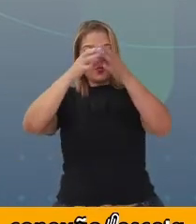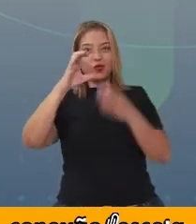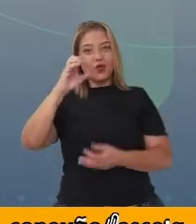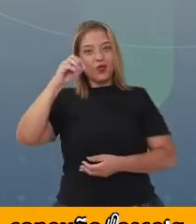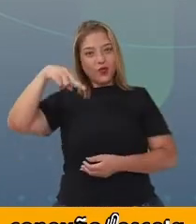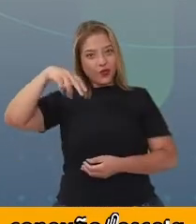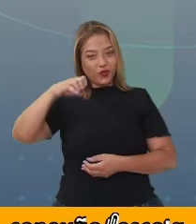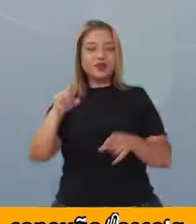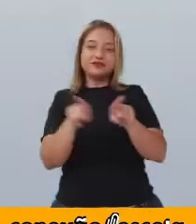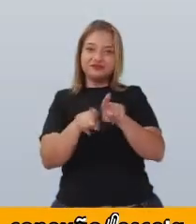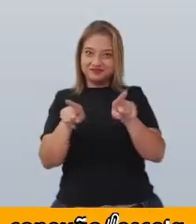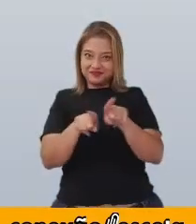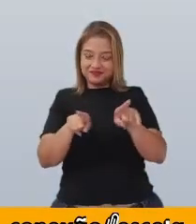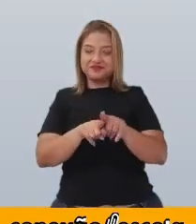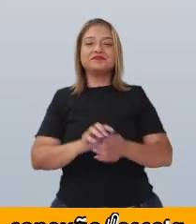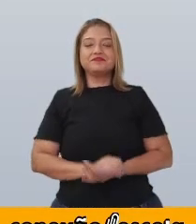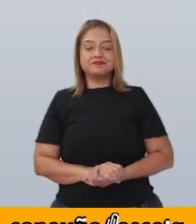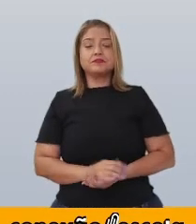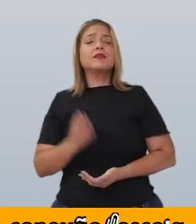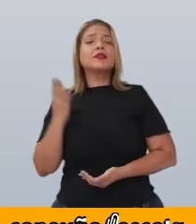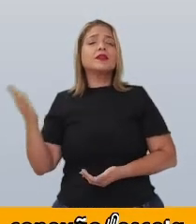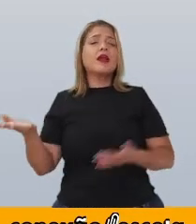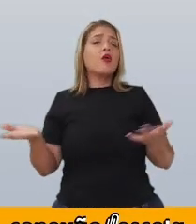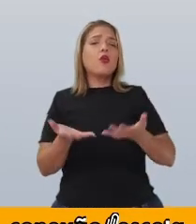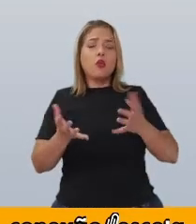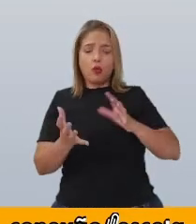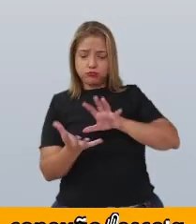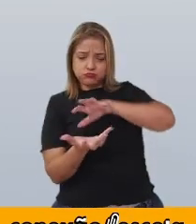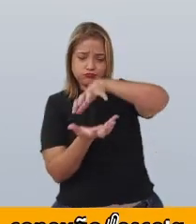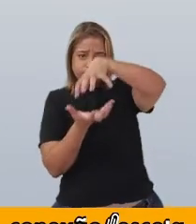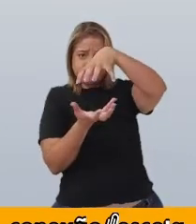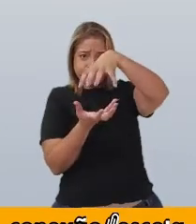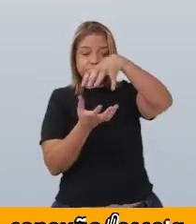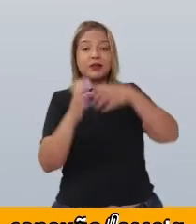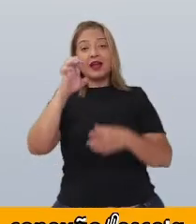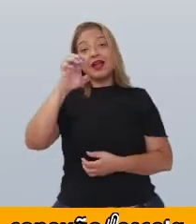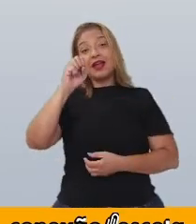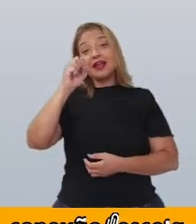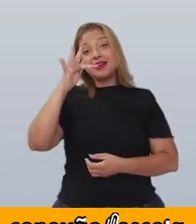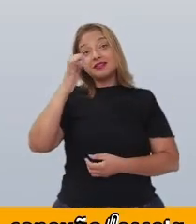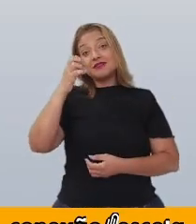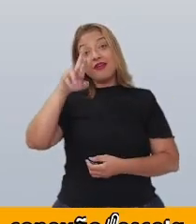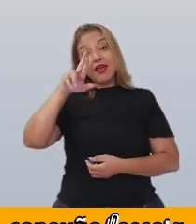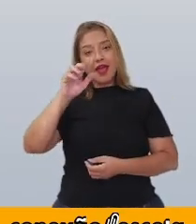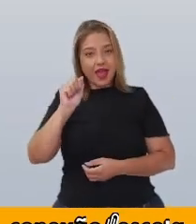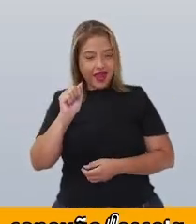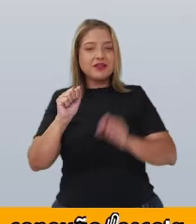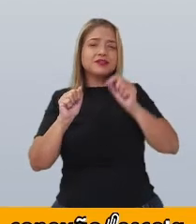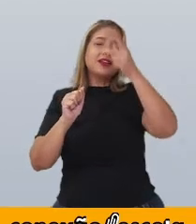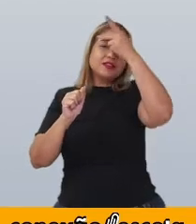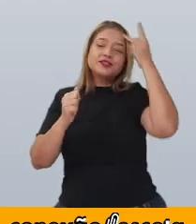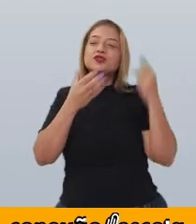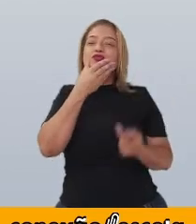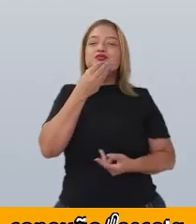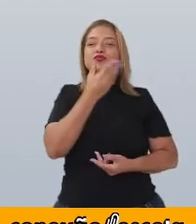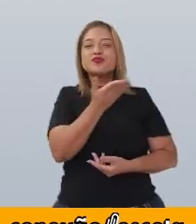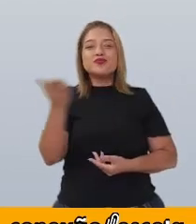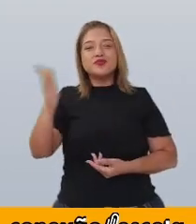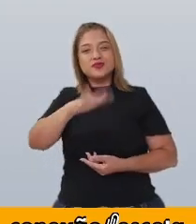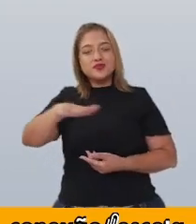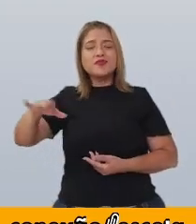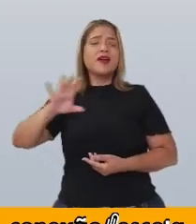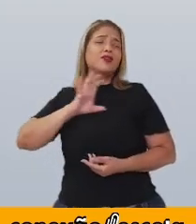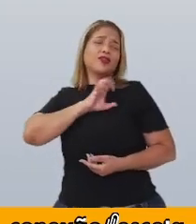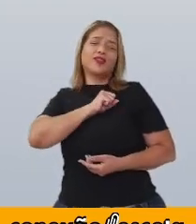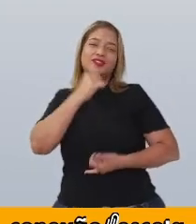A esfera é um dos que a gente mais usa os meninos. Eles adoram, adoram brincar com um brinquedo